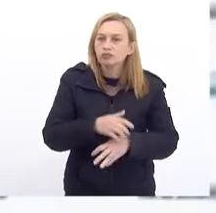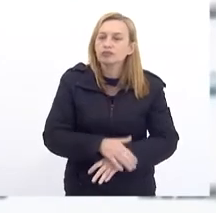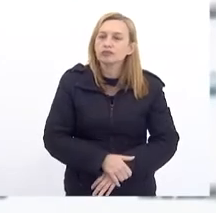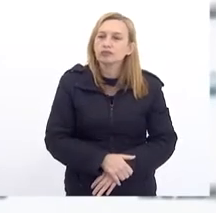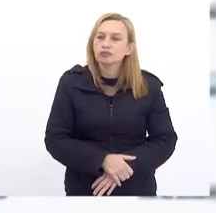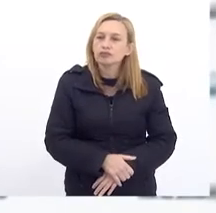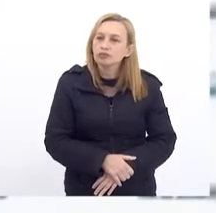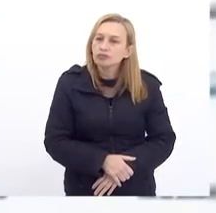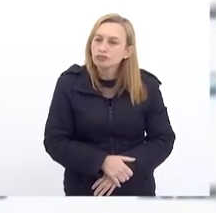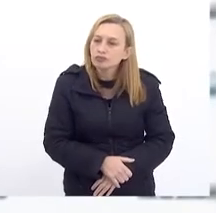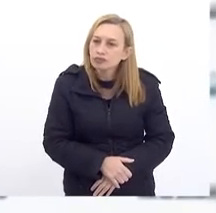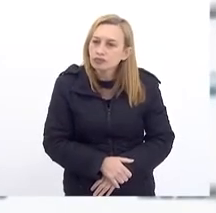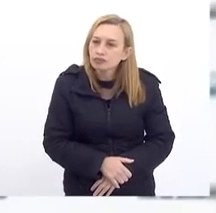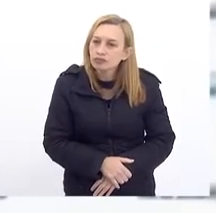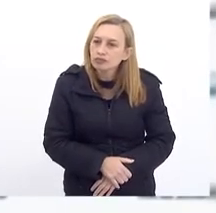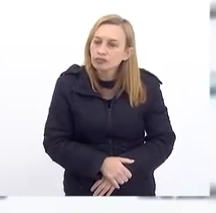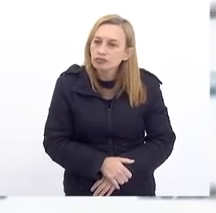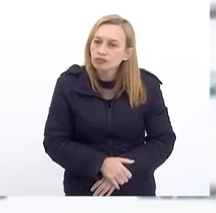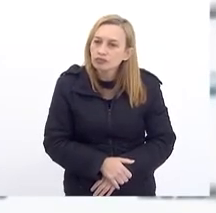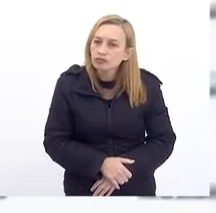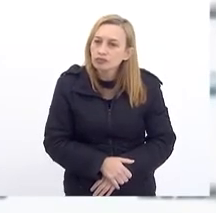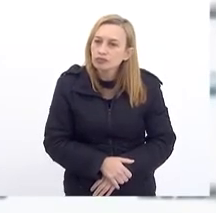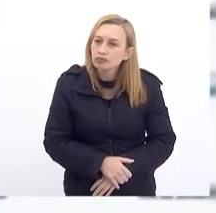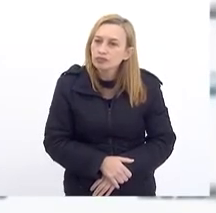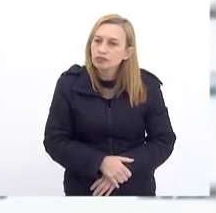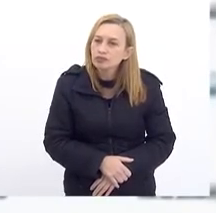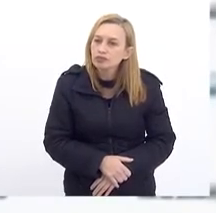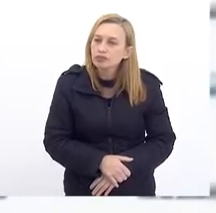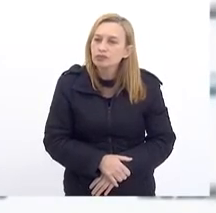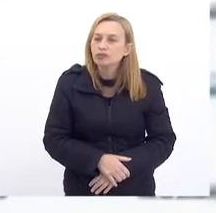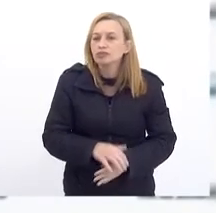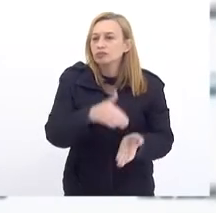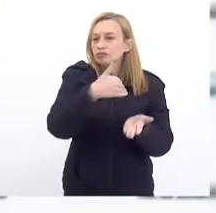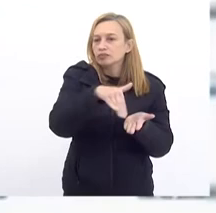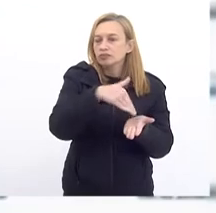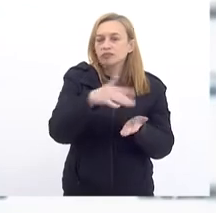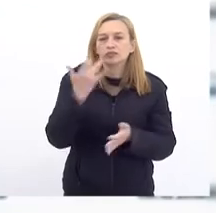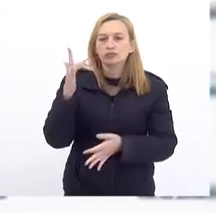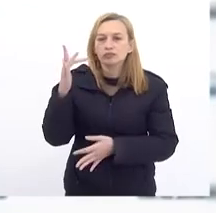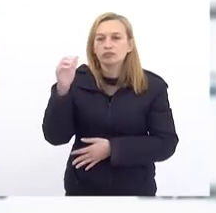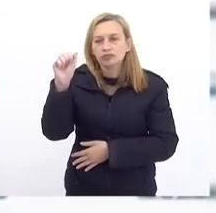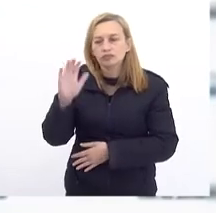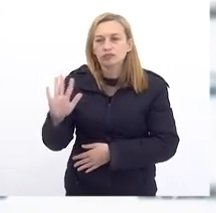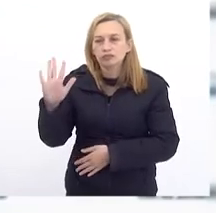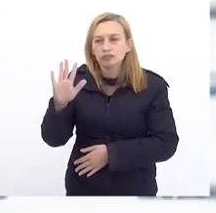acabou Utilizando Da secretaria Do tesouro nacional